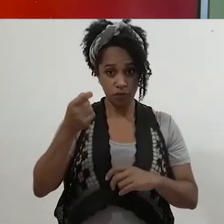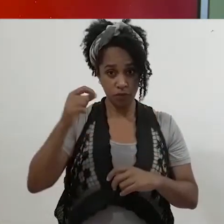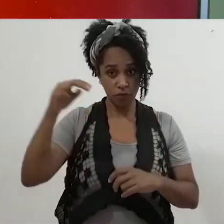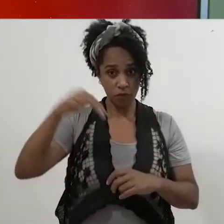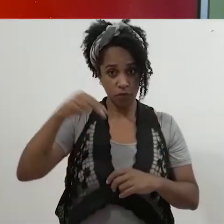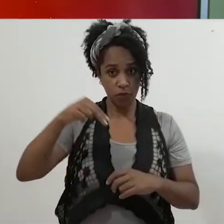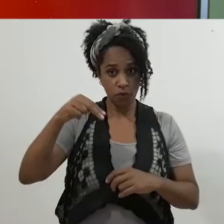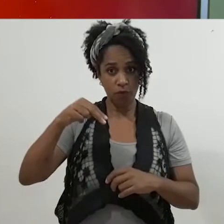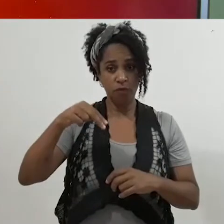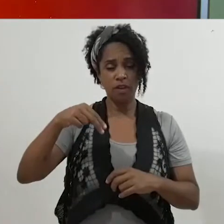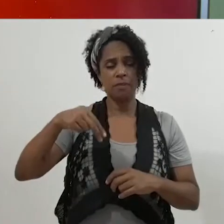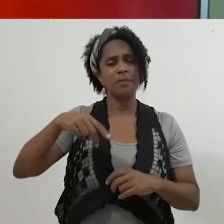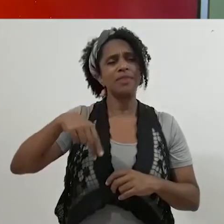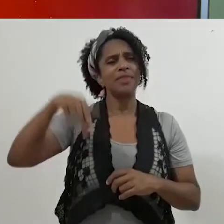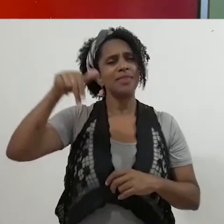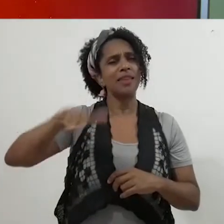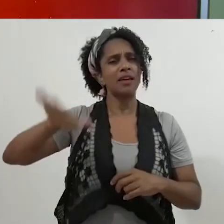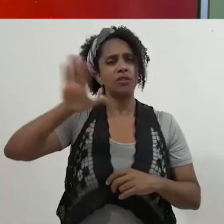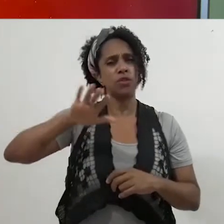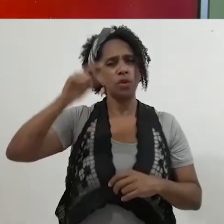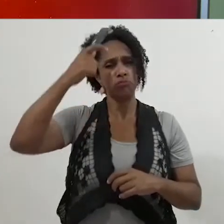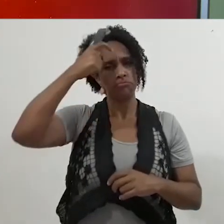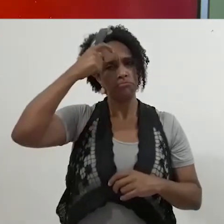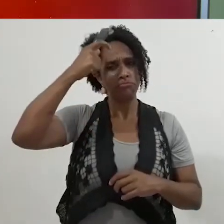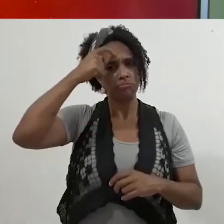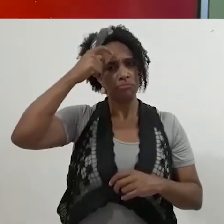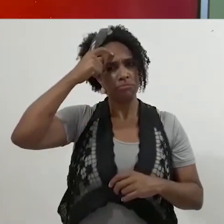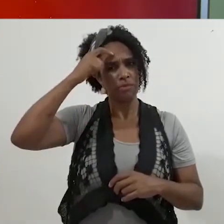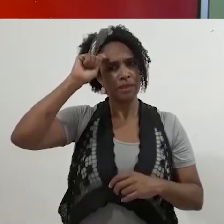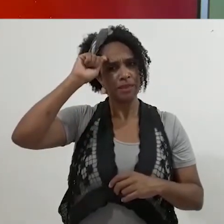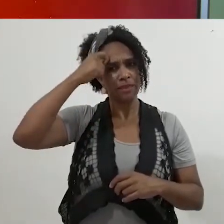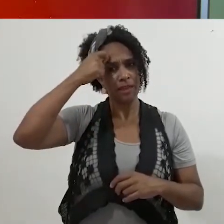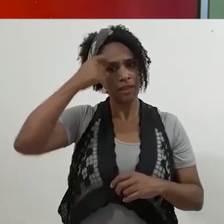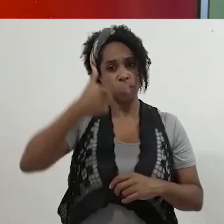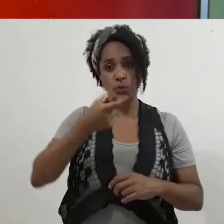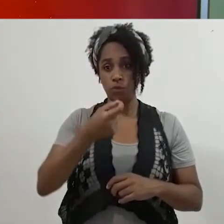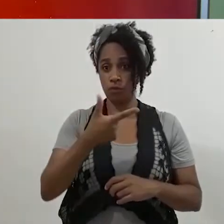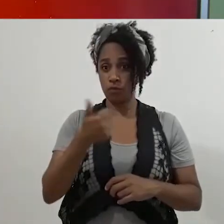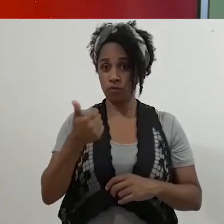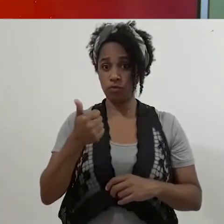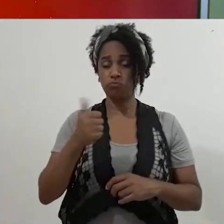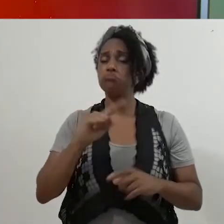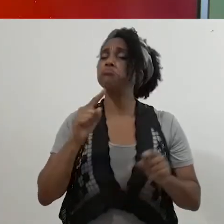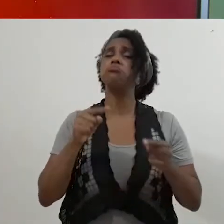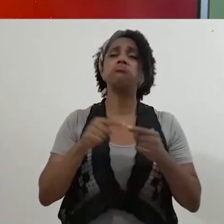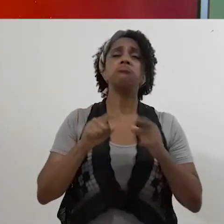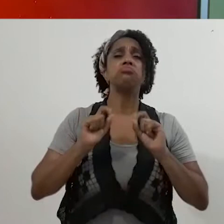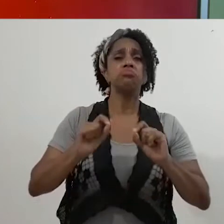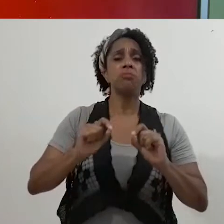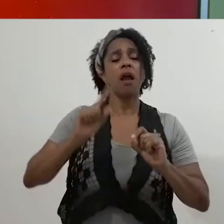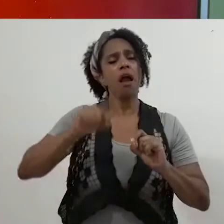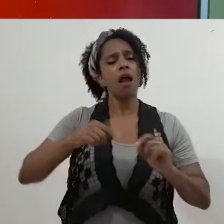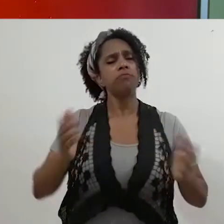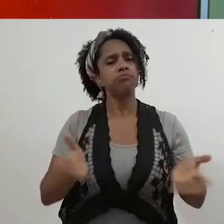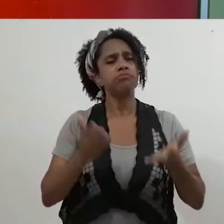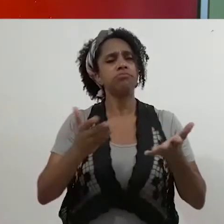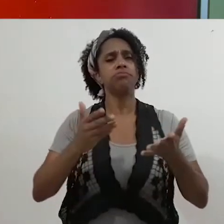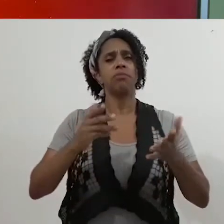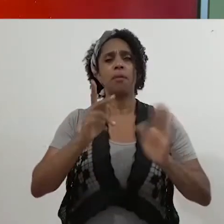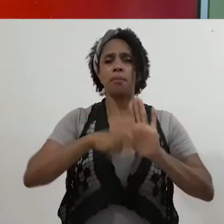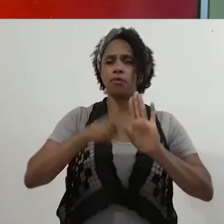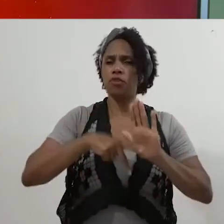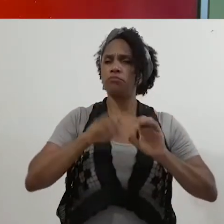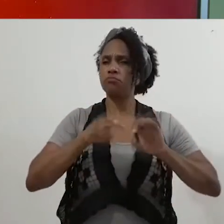da Consciência Negra 2021. A finalidade é contribuir para o desenvolvimento de